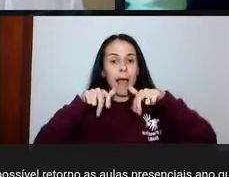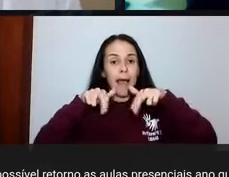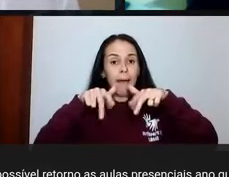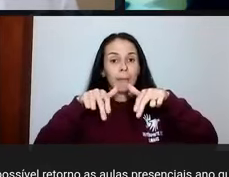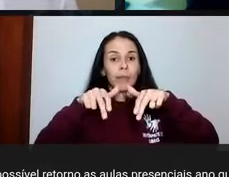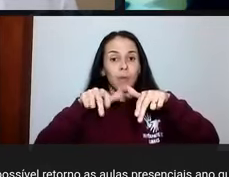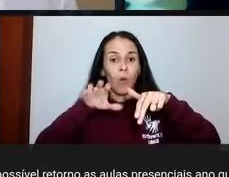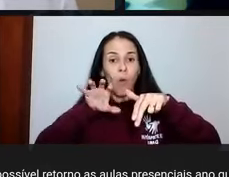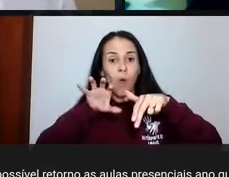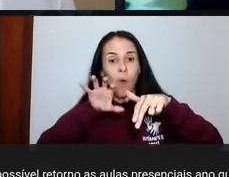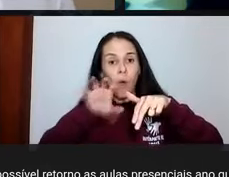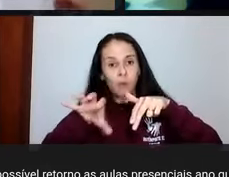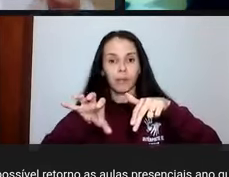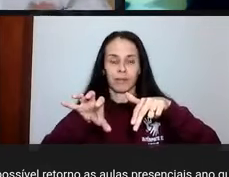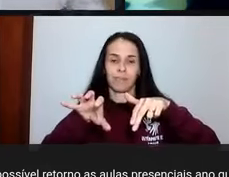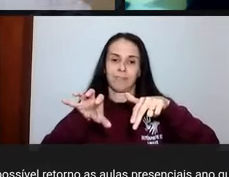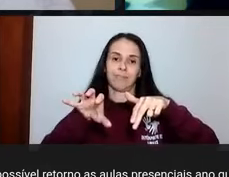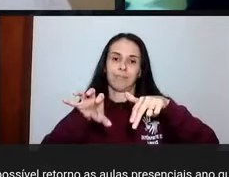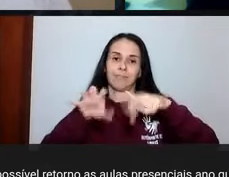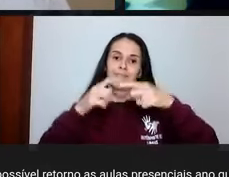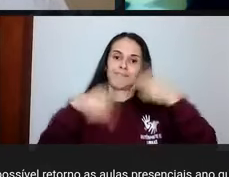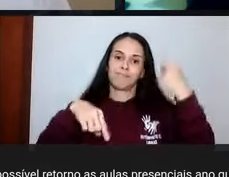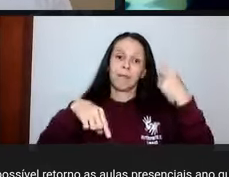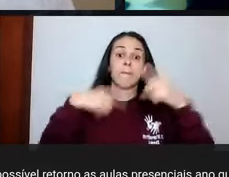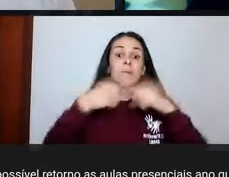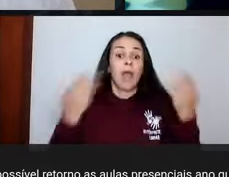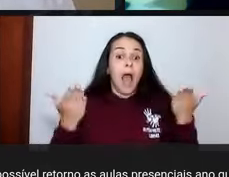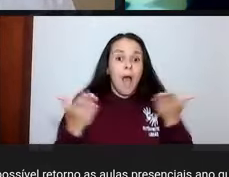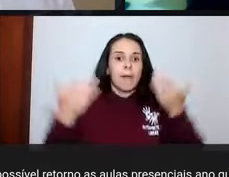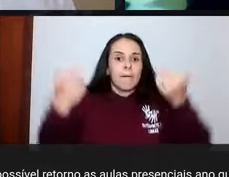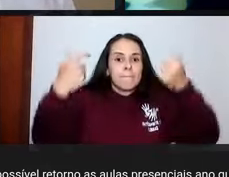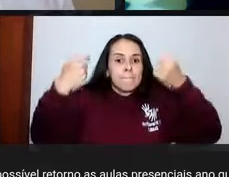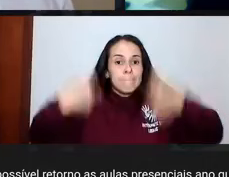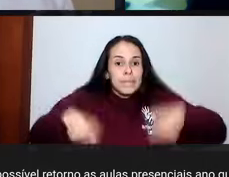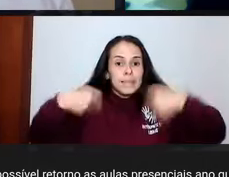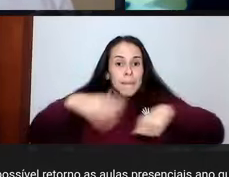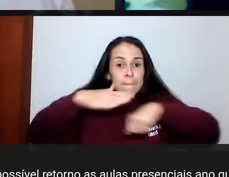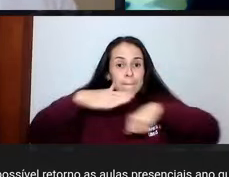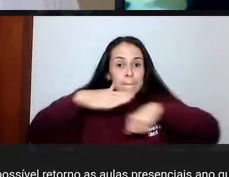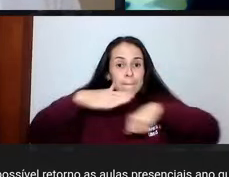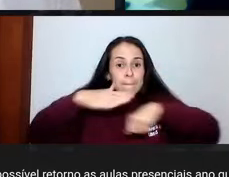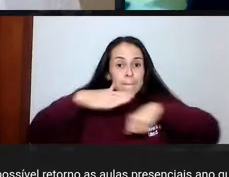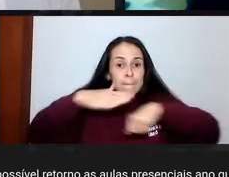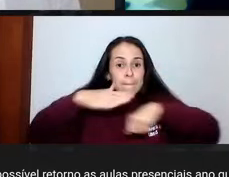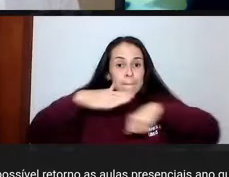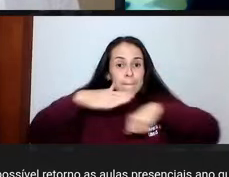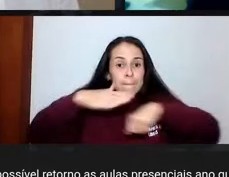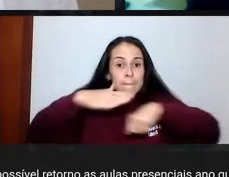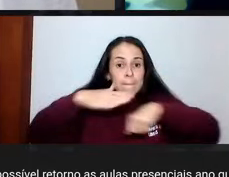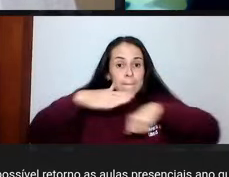orçamento, nós vamos ter uma redução do orçamento. Inviabiliza, professor Félix.